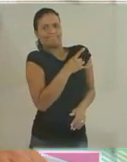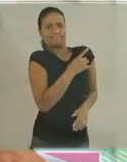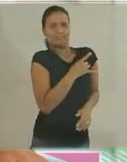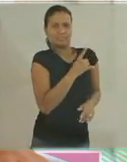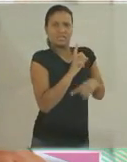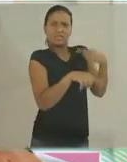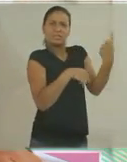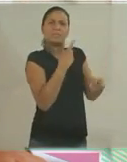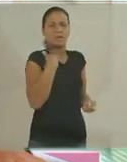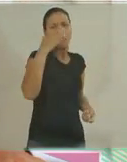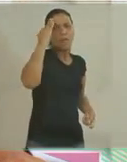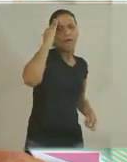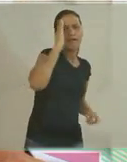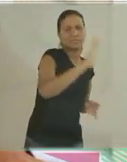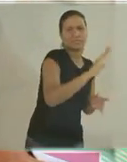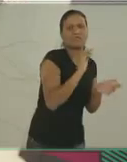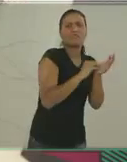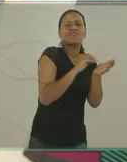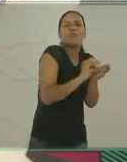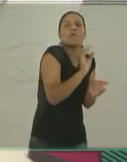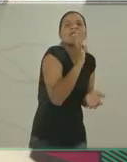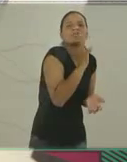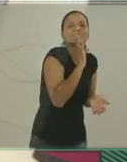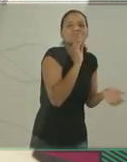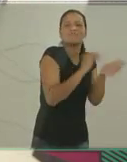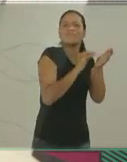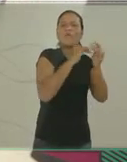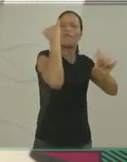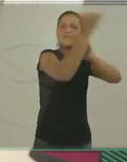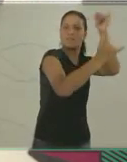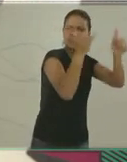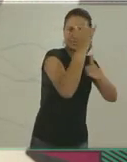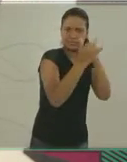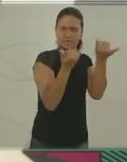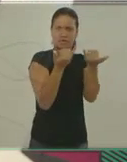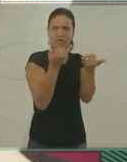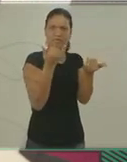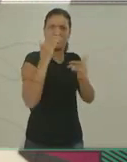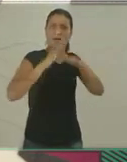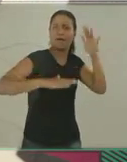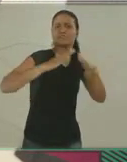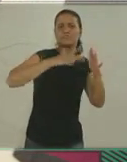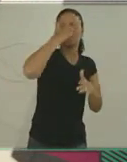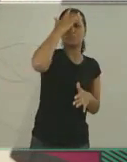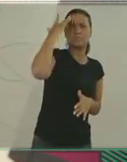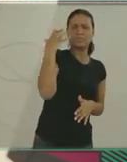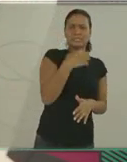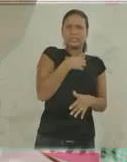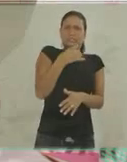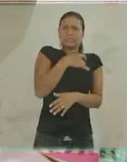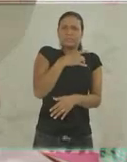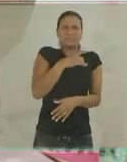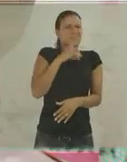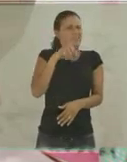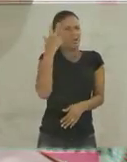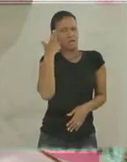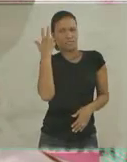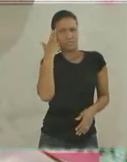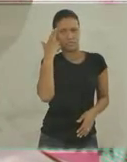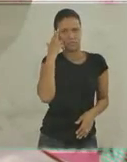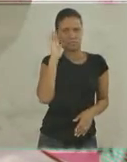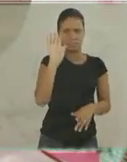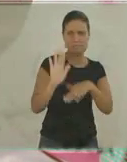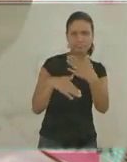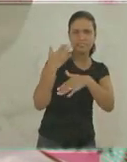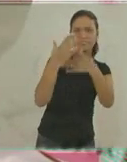né? Porque eu até entendo a falta de conhecimento, a falta de informação. Às vezes leva a pessoa a um receio